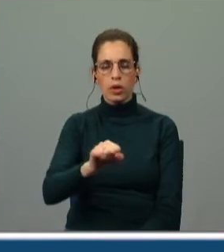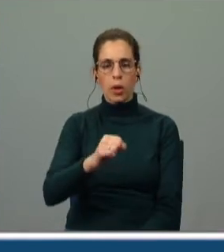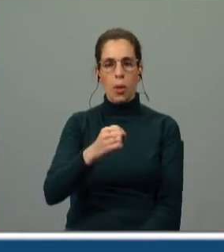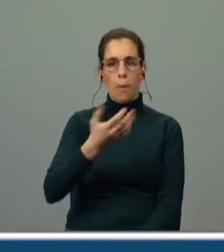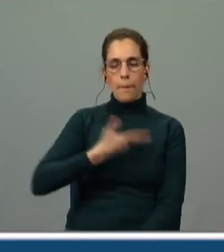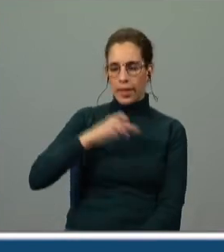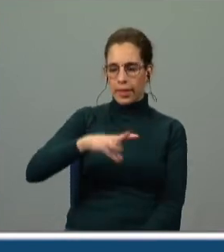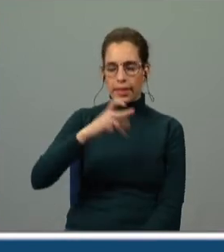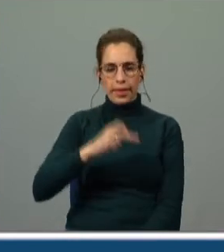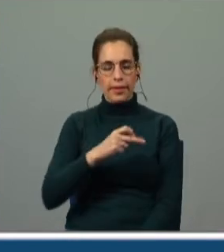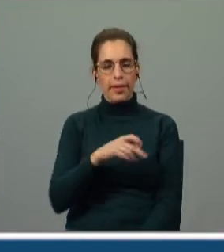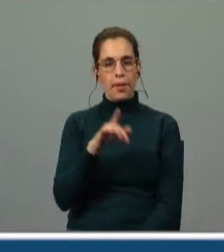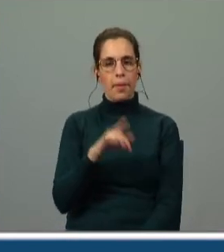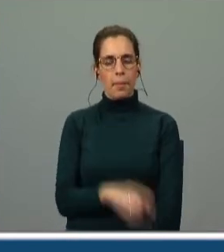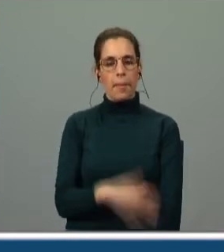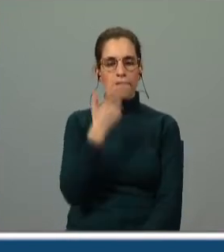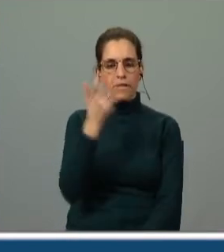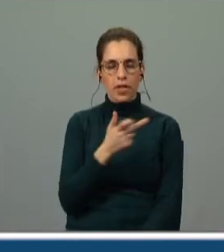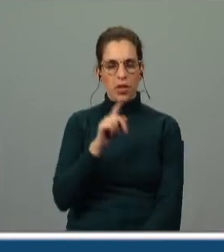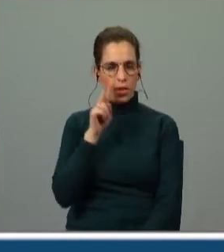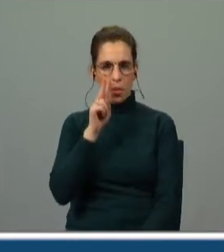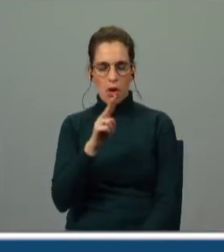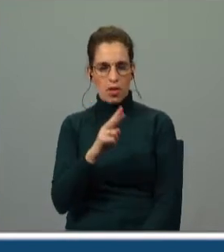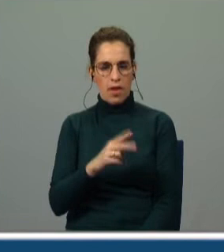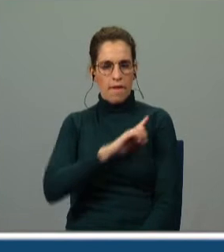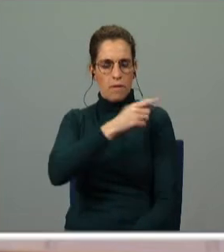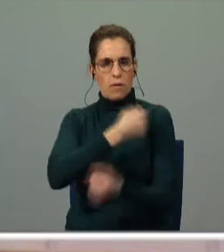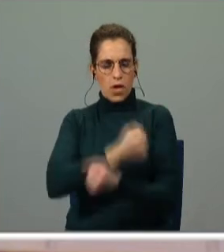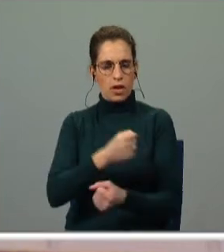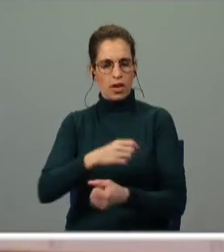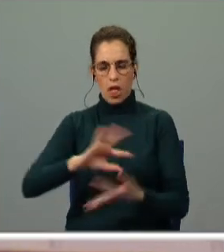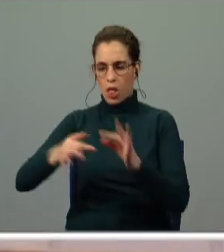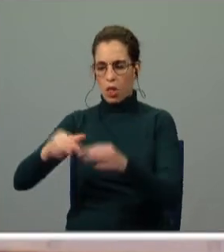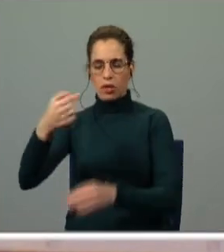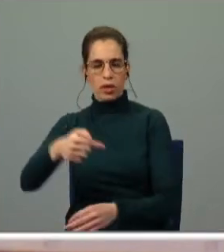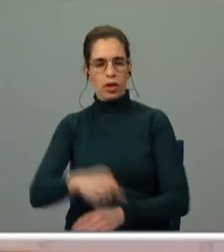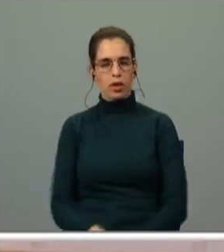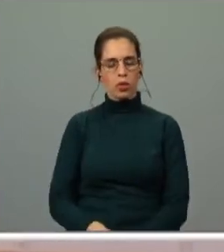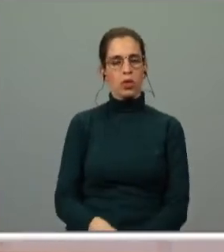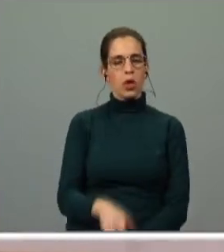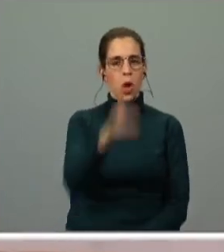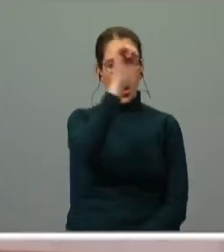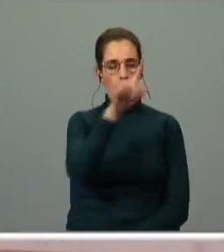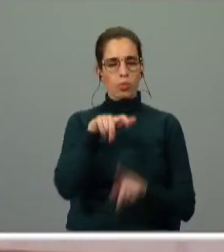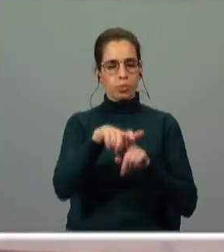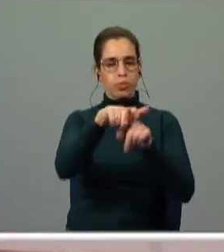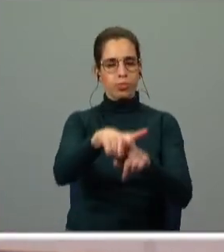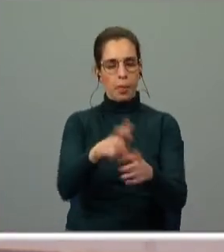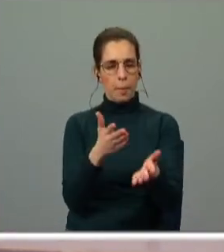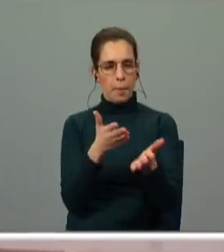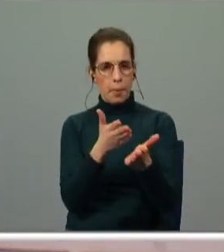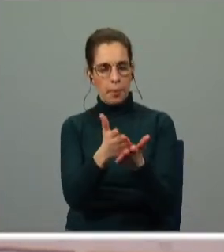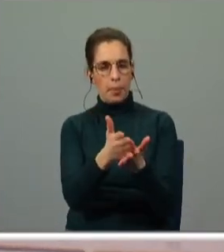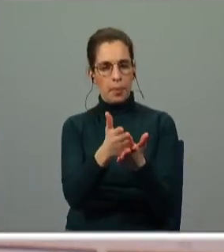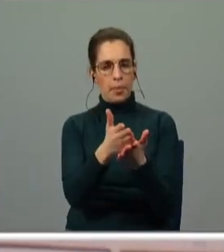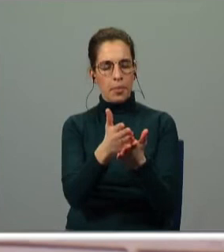vocês mostram-se então assim tão fortes faz algum sentido isto o que é que ele mostra aqui que os cavaleiros perante a fragilidade de Inês